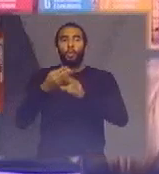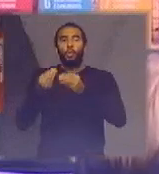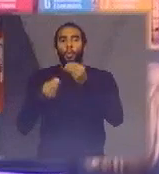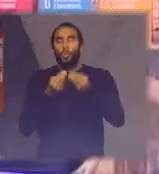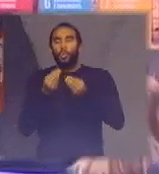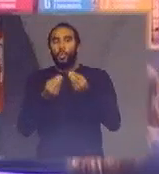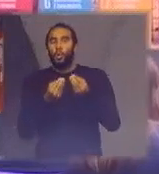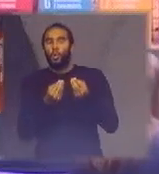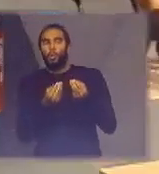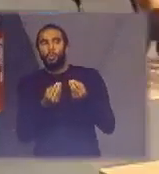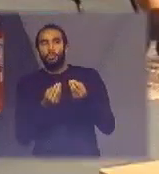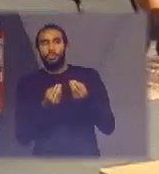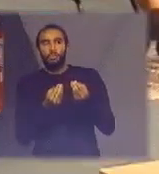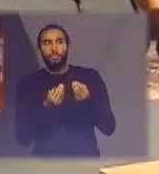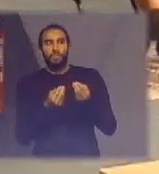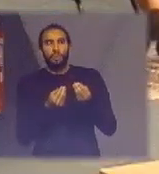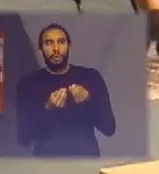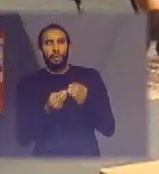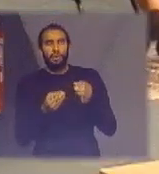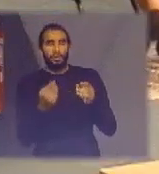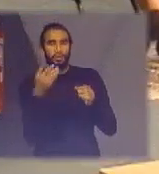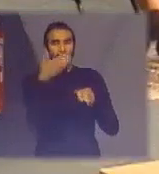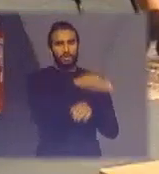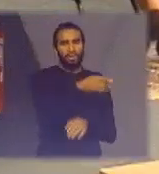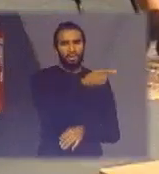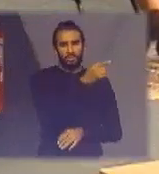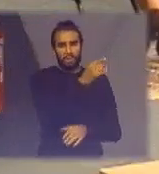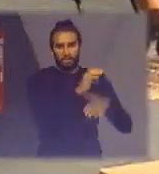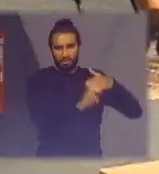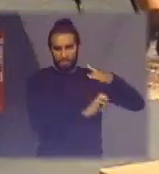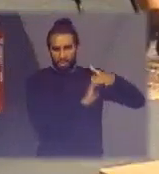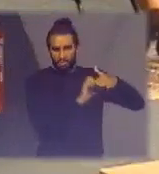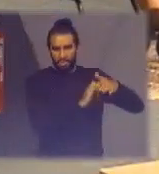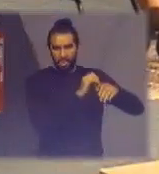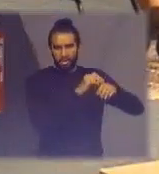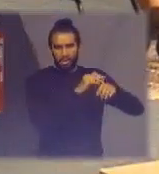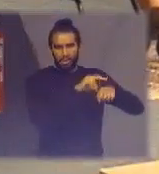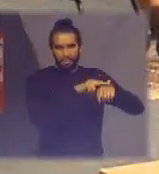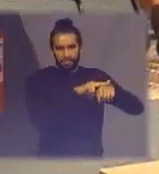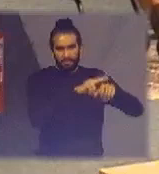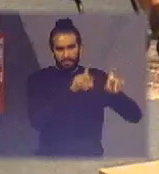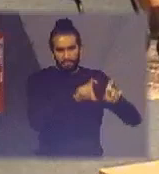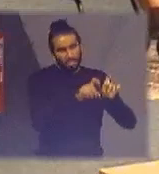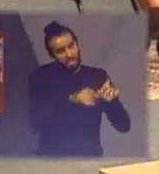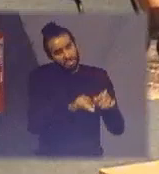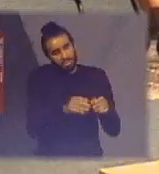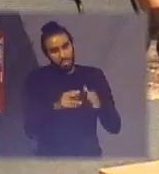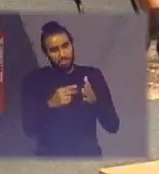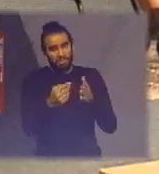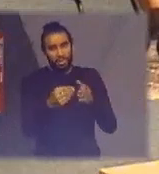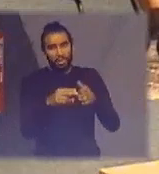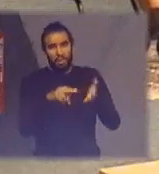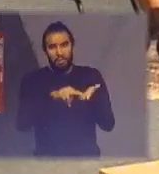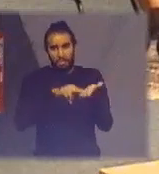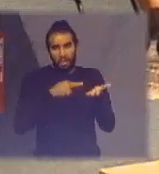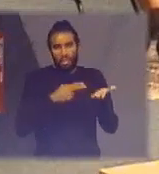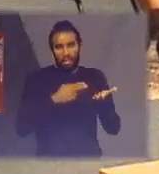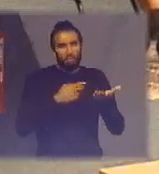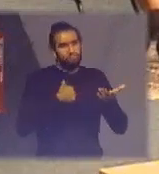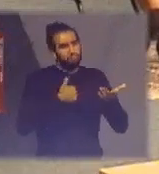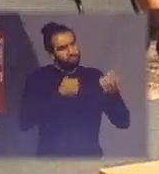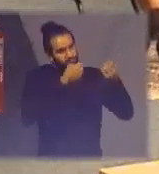operador da Green Electrum então depois se alguém quiser mandar uma mensagem ou ligar a gente explora um pouquinho mais